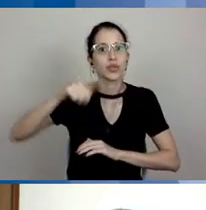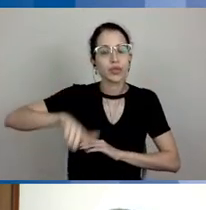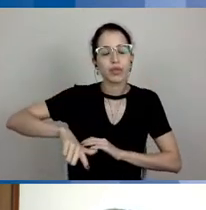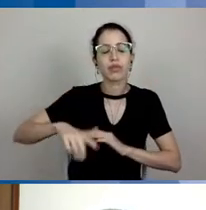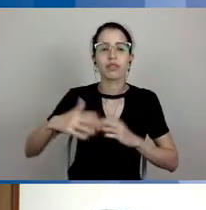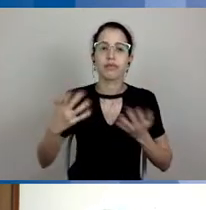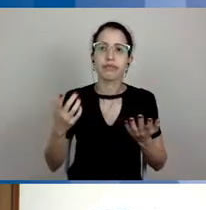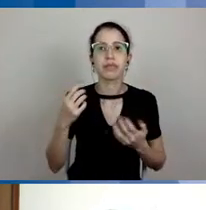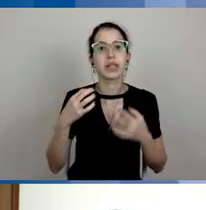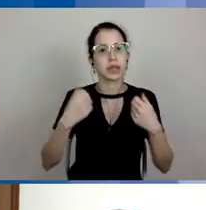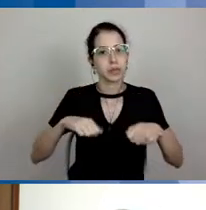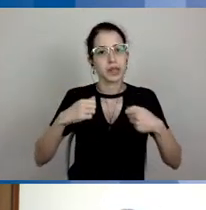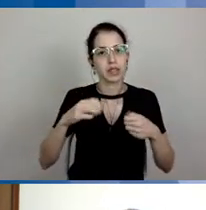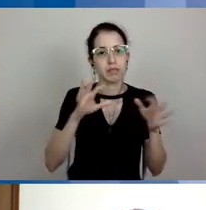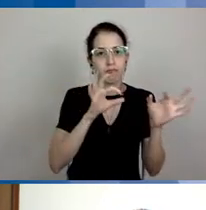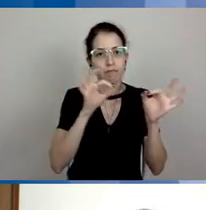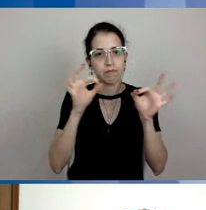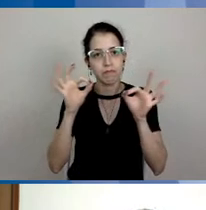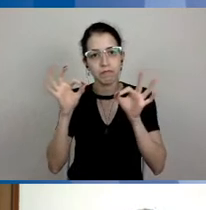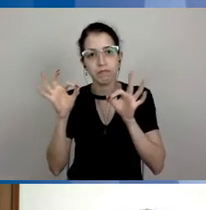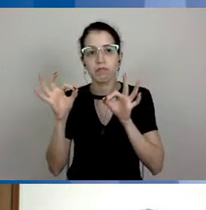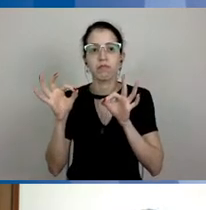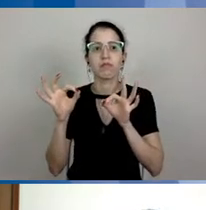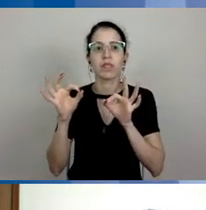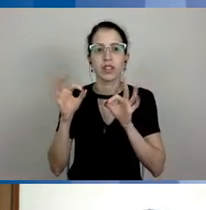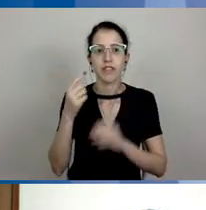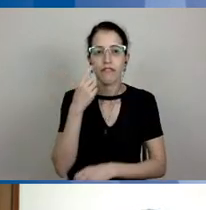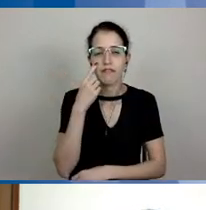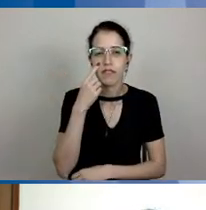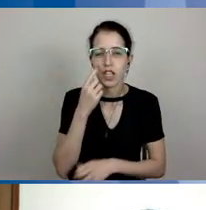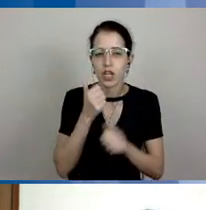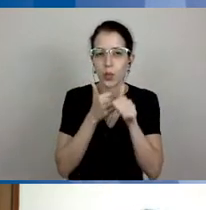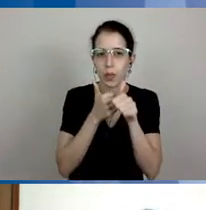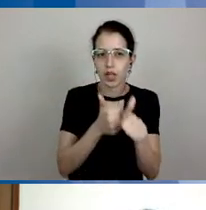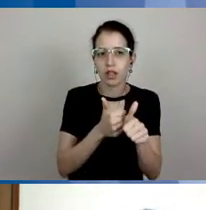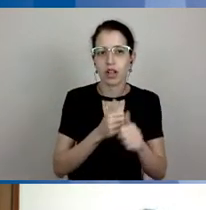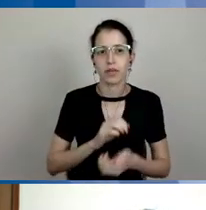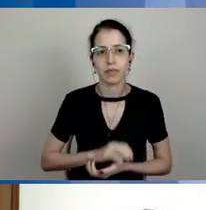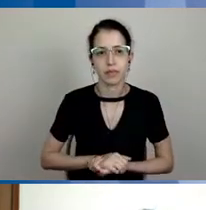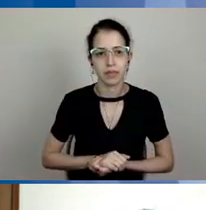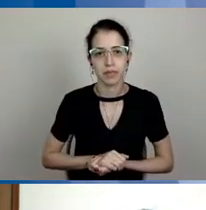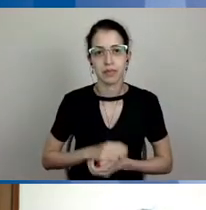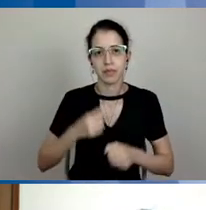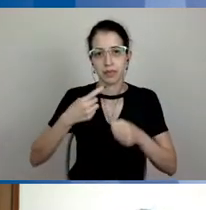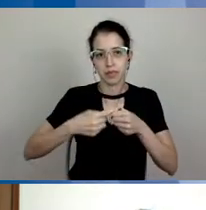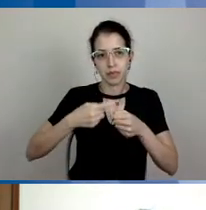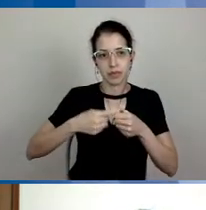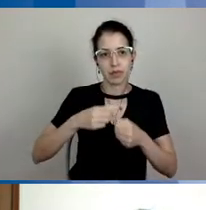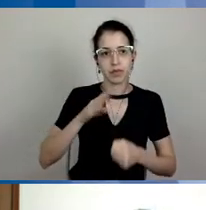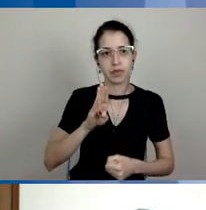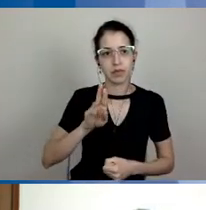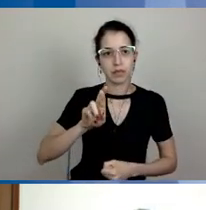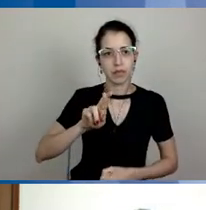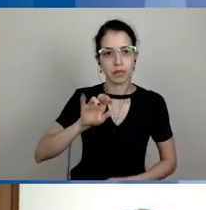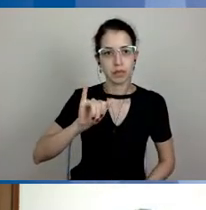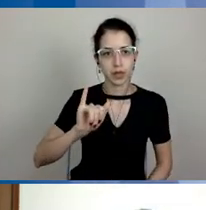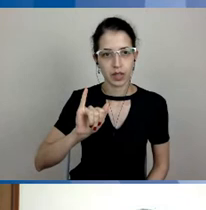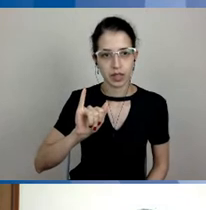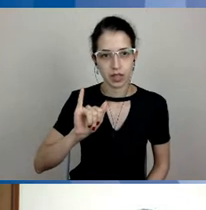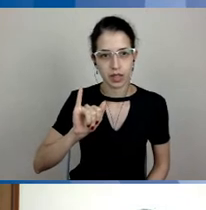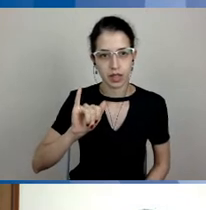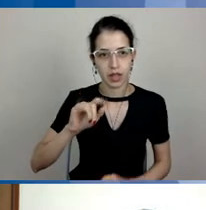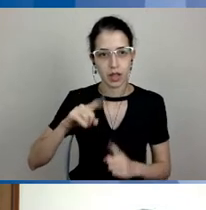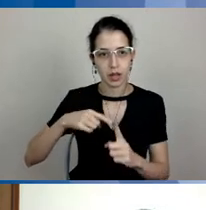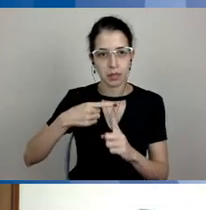relação a isso aqui, se não é atraso de notificação ou coisa desse tipo. Aqui é Buri e Campinas do Monte Alegre juntos, somados, eles